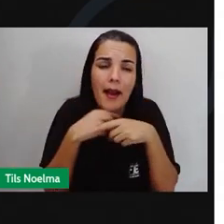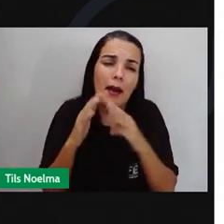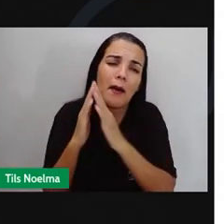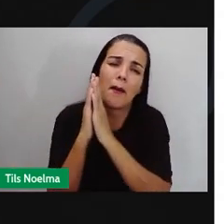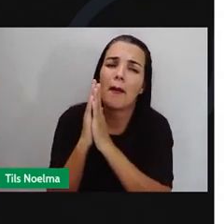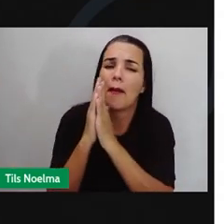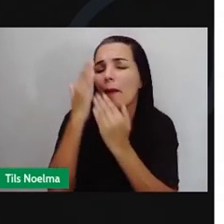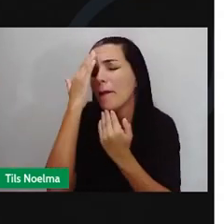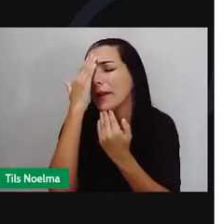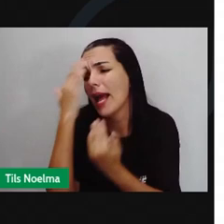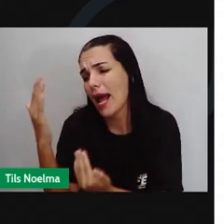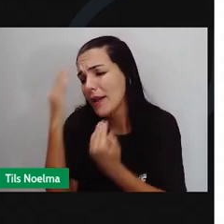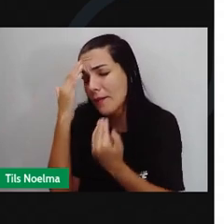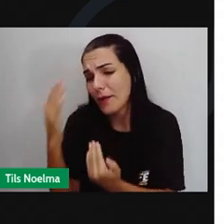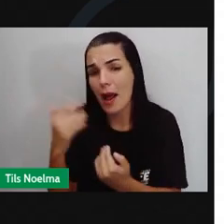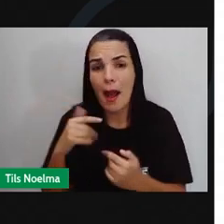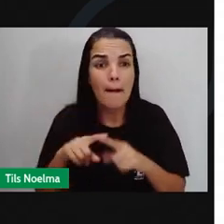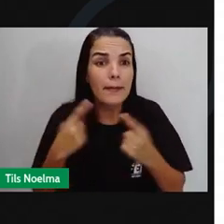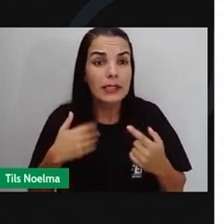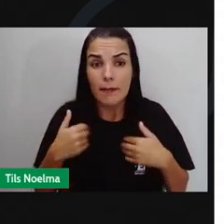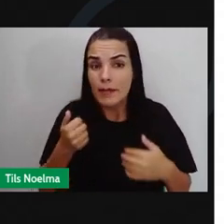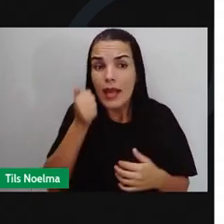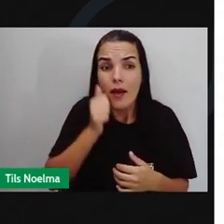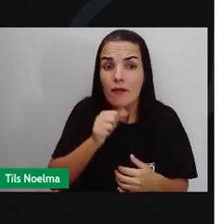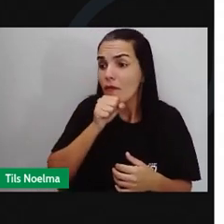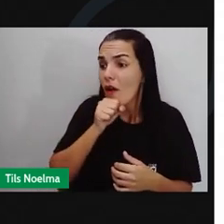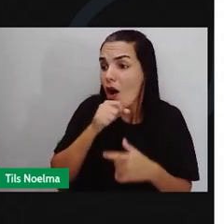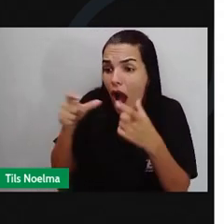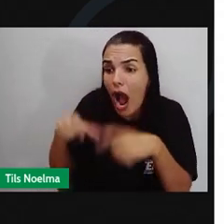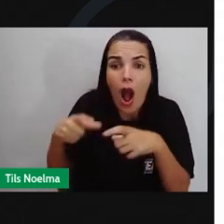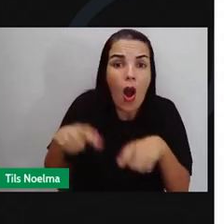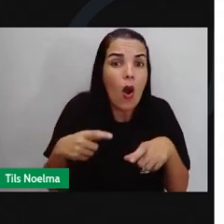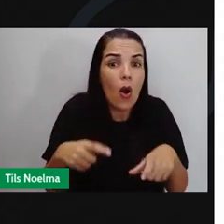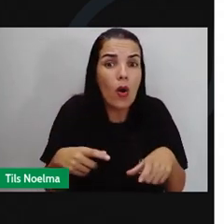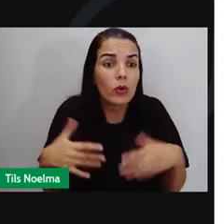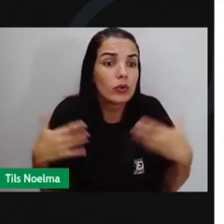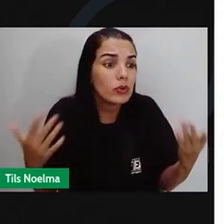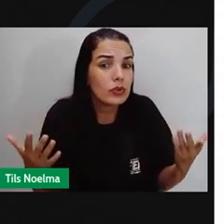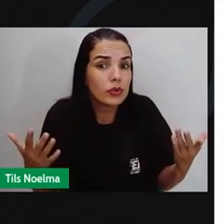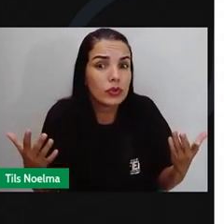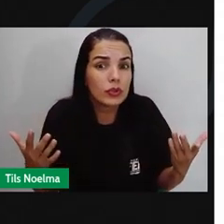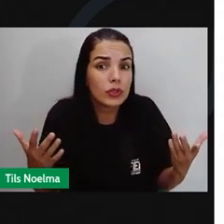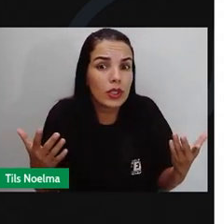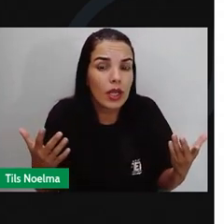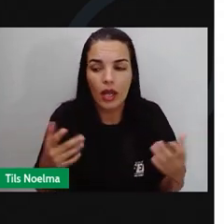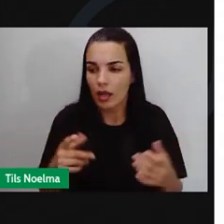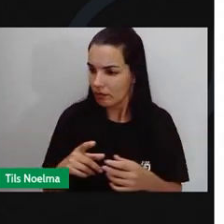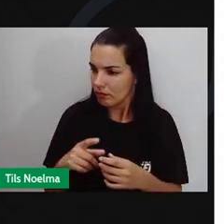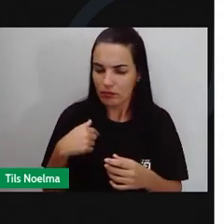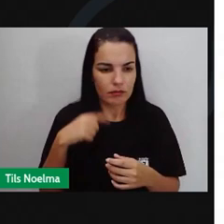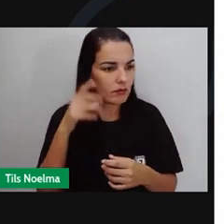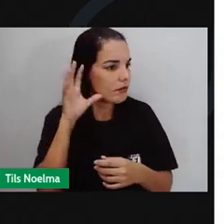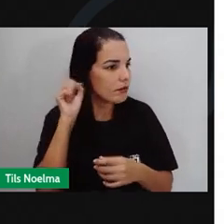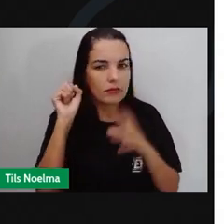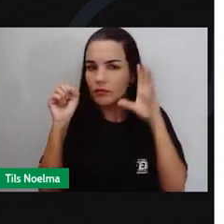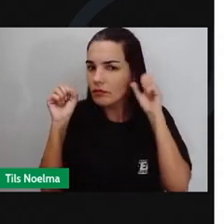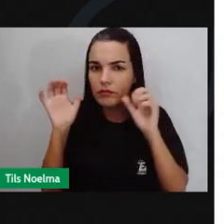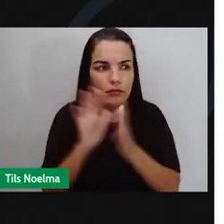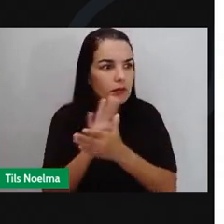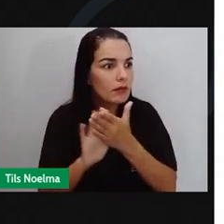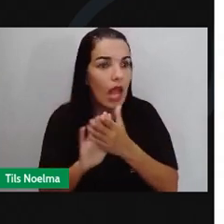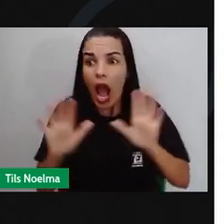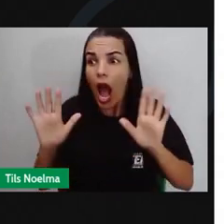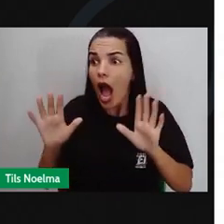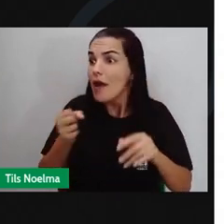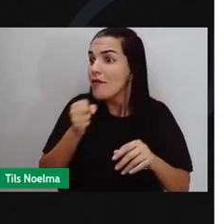obrigada Mas e a minha vovó? Escute Ah, a vovó Ela